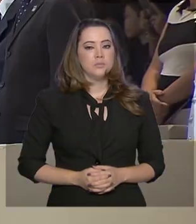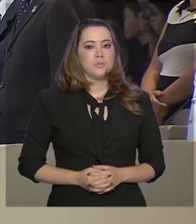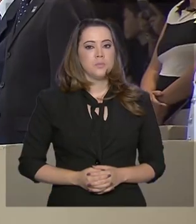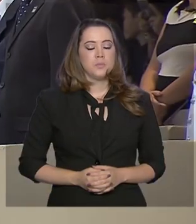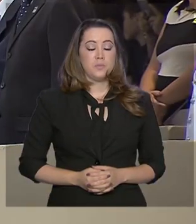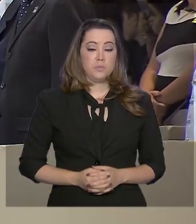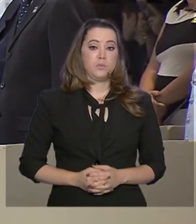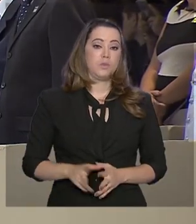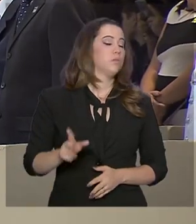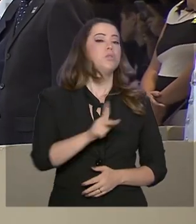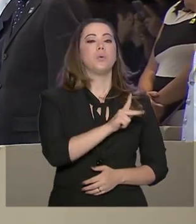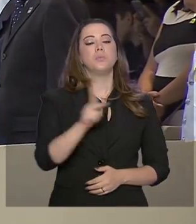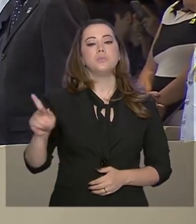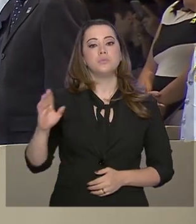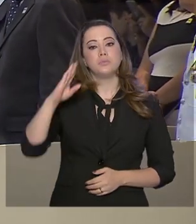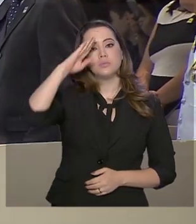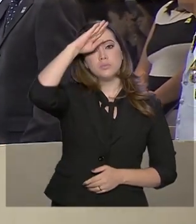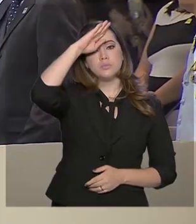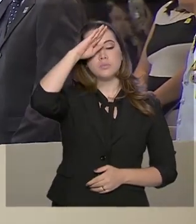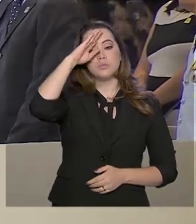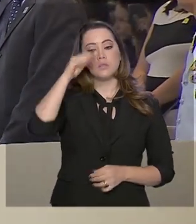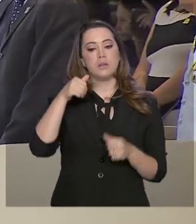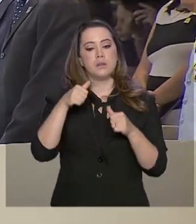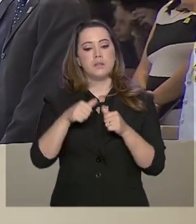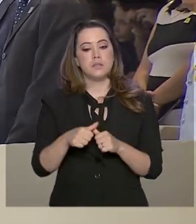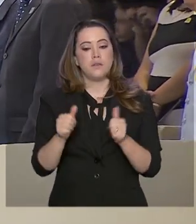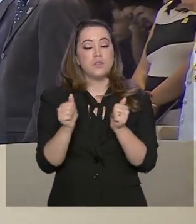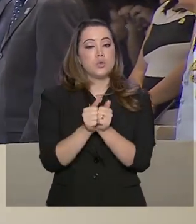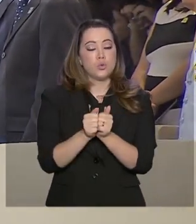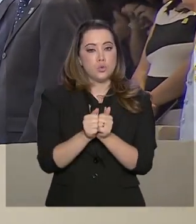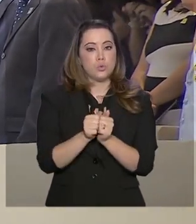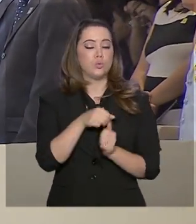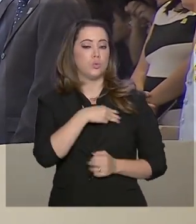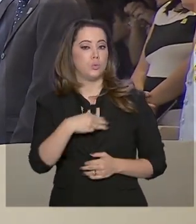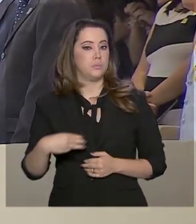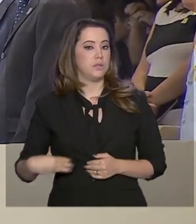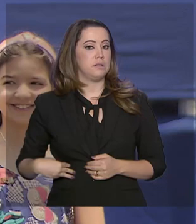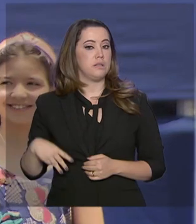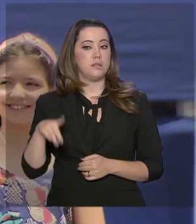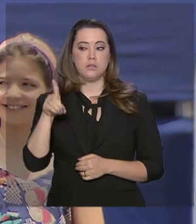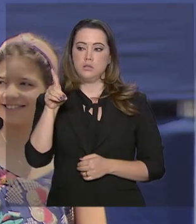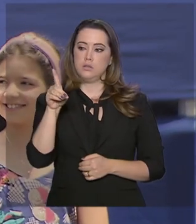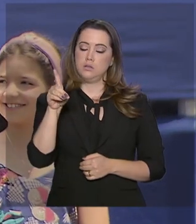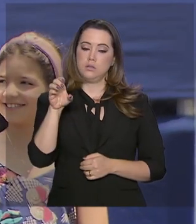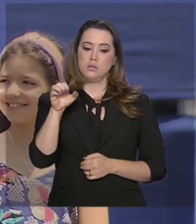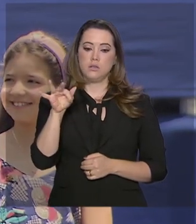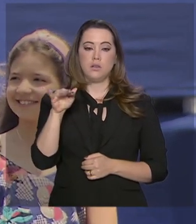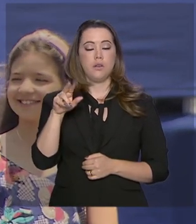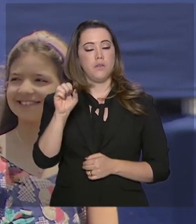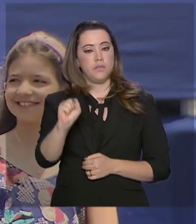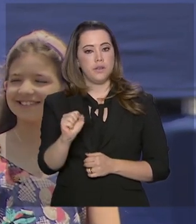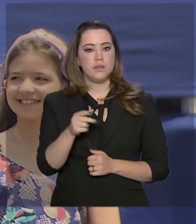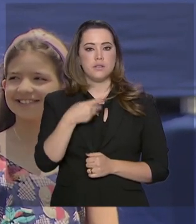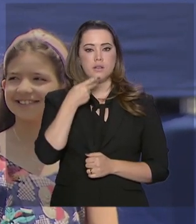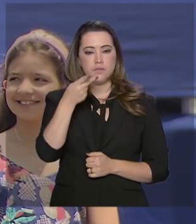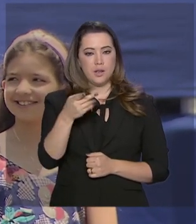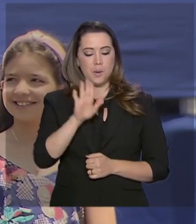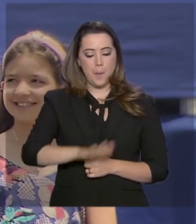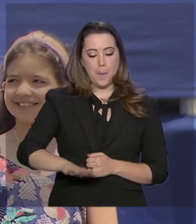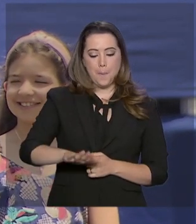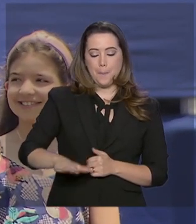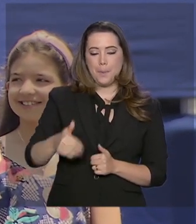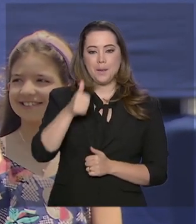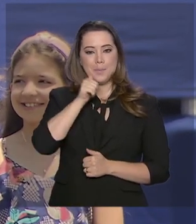O presidente Jair Bolsonaro, que estava acompanhado do ministro da Defesa, fez o discurso ao lado da menina